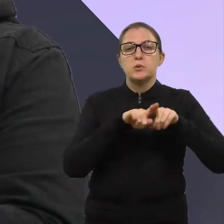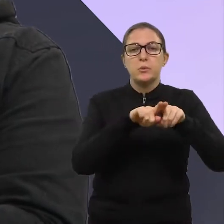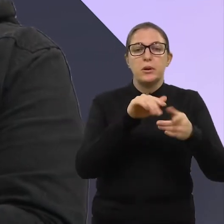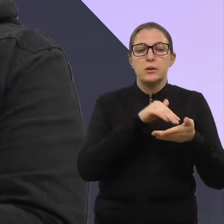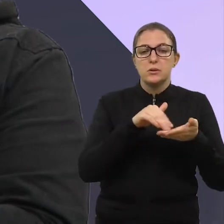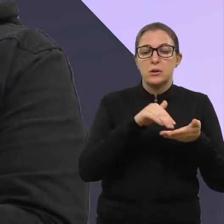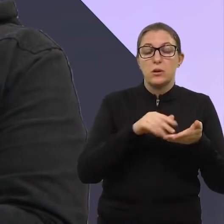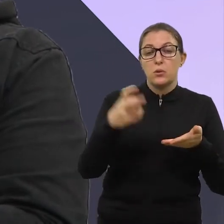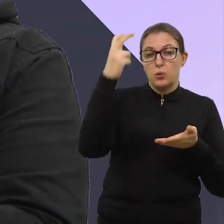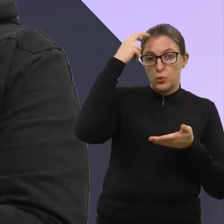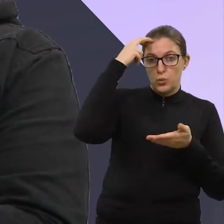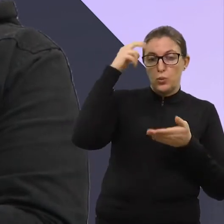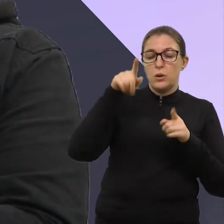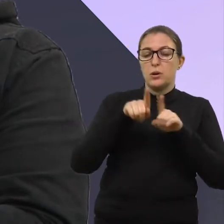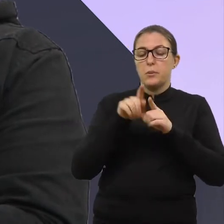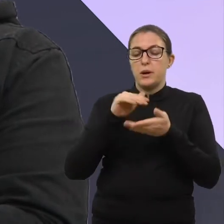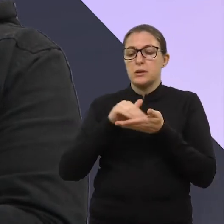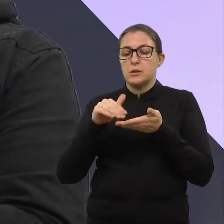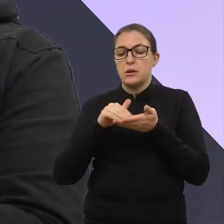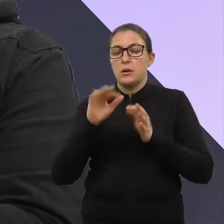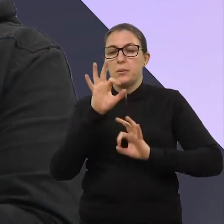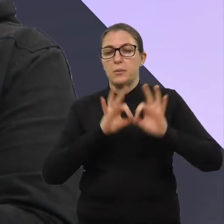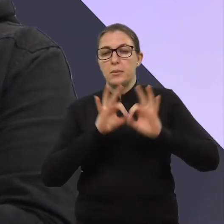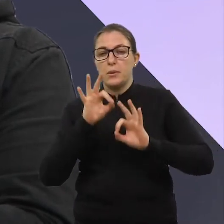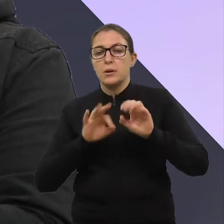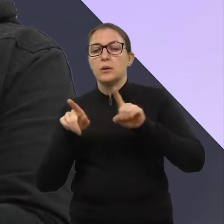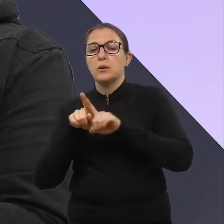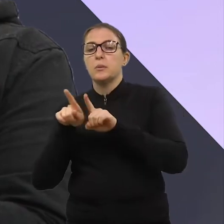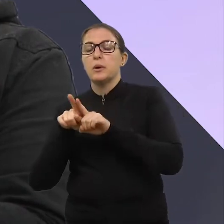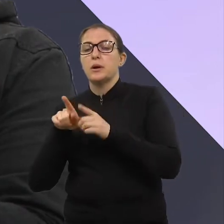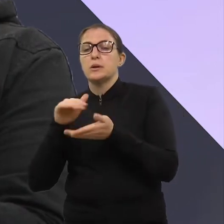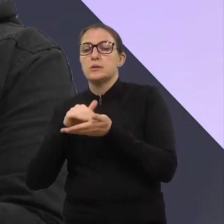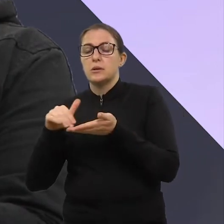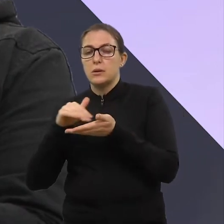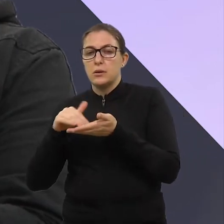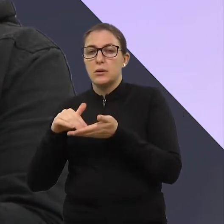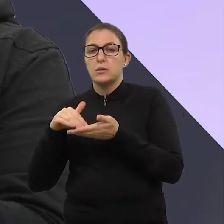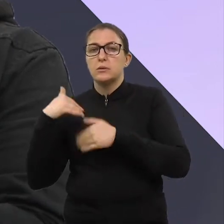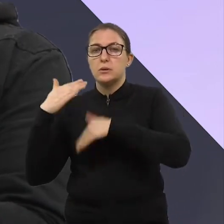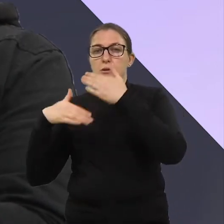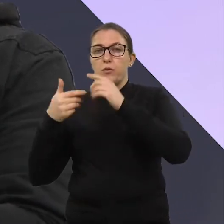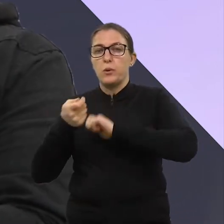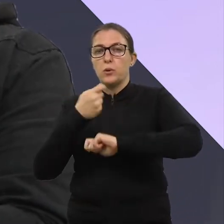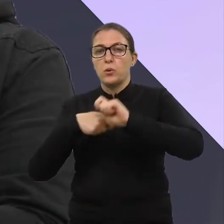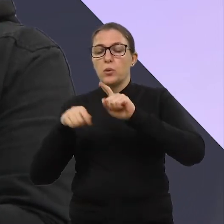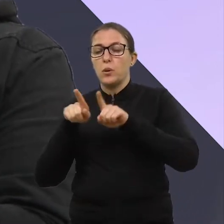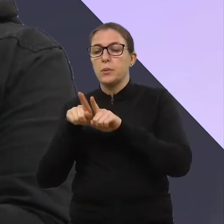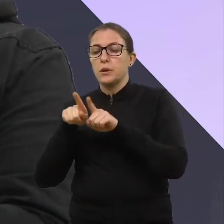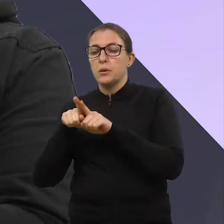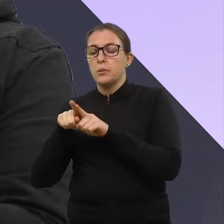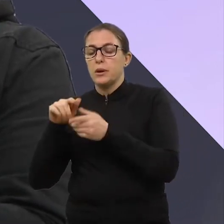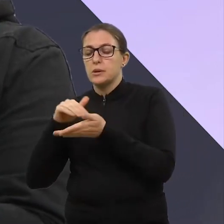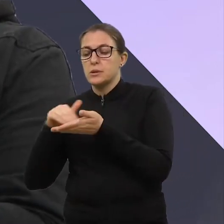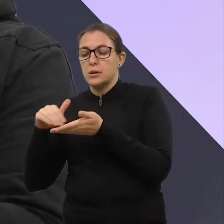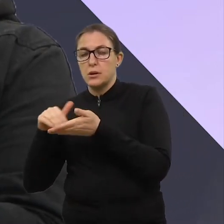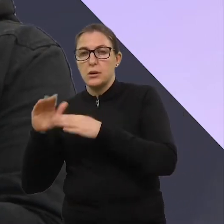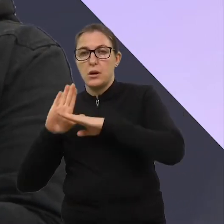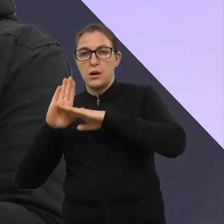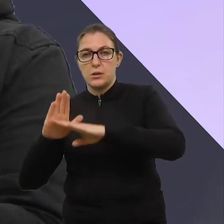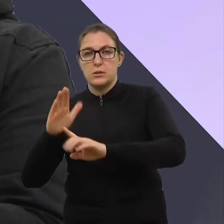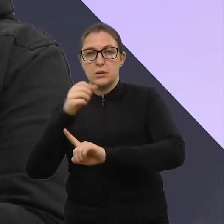Cultura, Planejamento, Desenvolvimento Econômico e Assistência Social, em função do ano. E, quiçá,